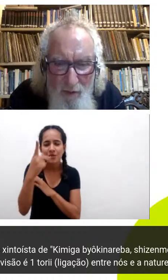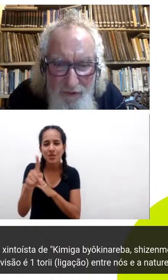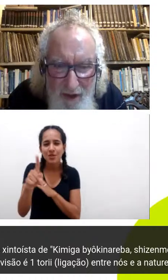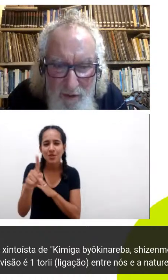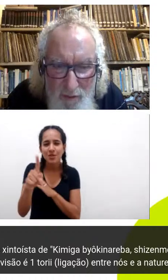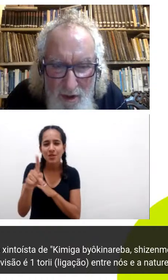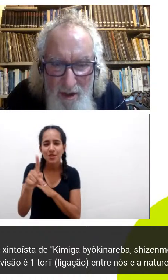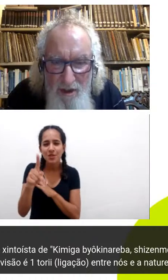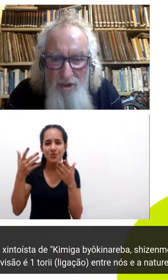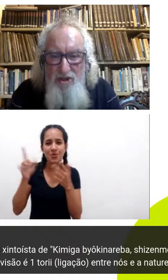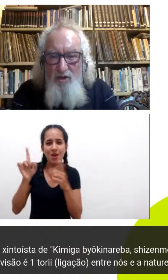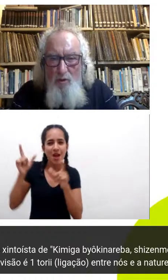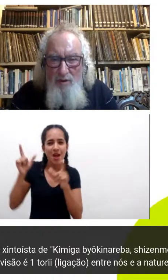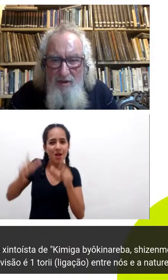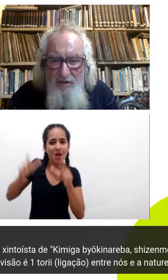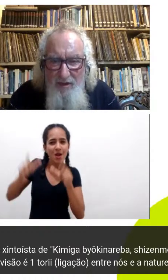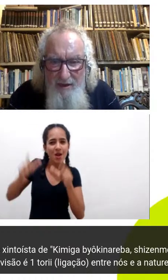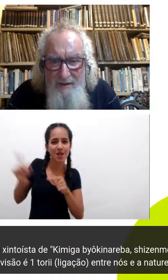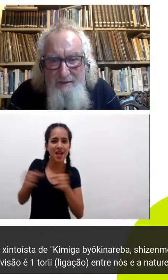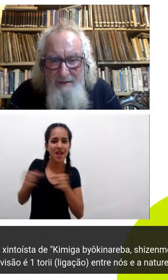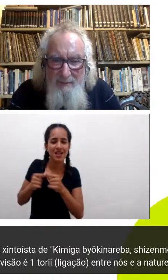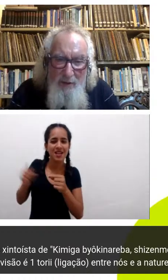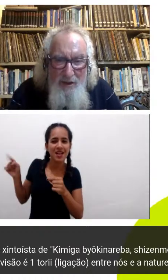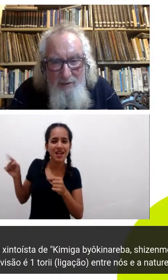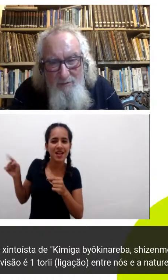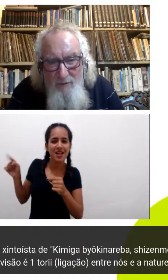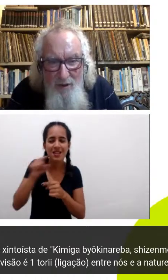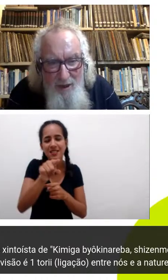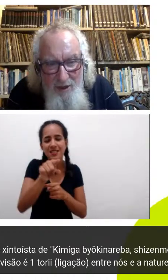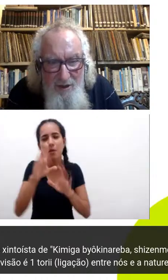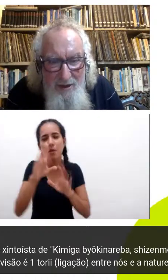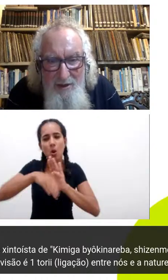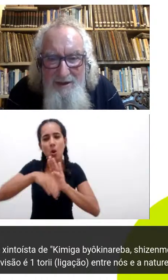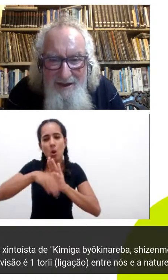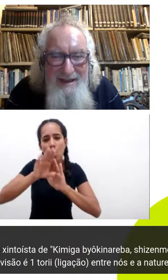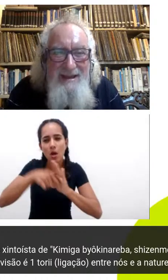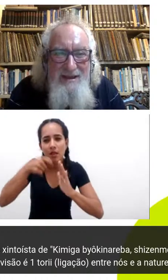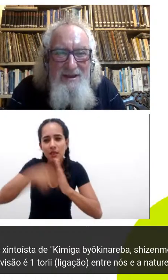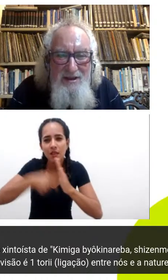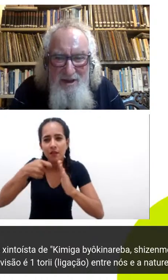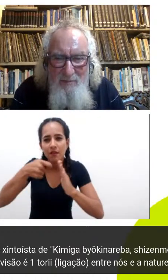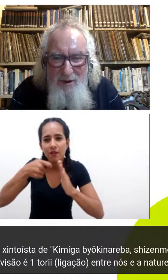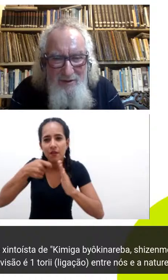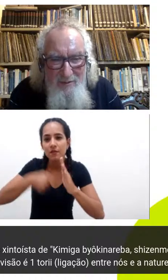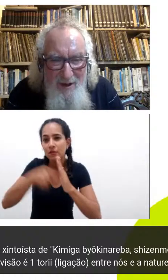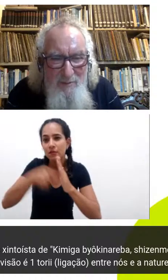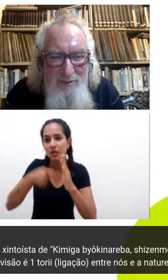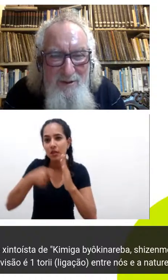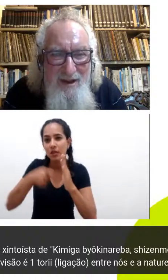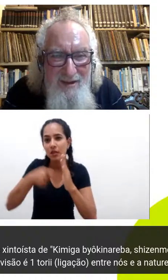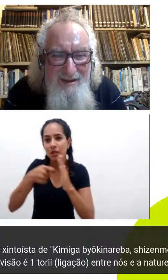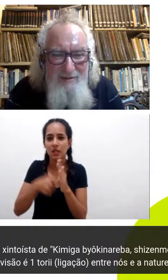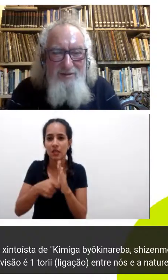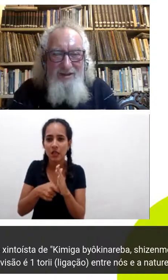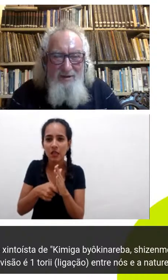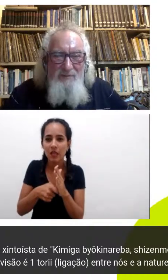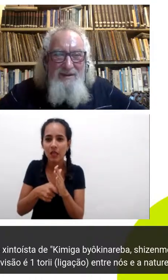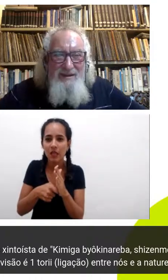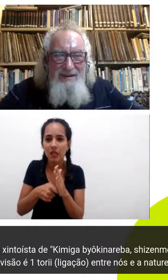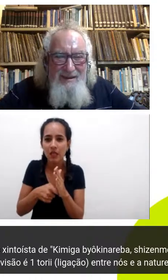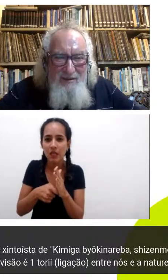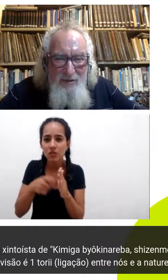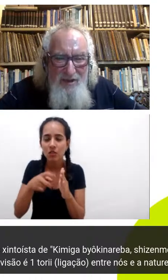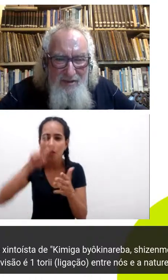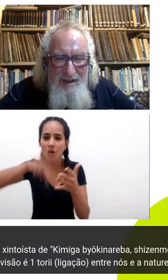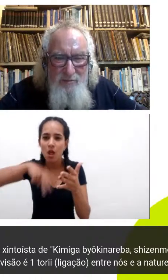defende-se o conceito shintoísta bom daí eu não vou ler em japonês eu vou ler em português a tradução